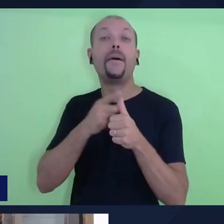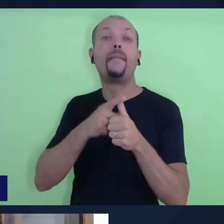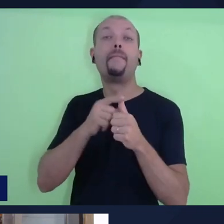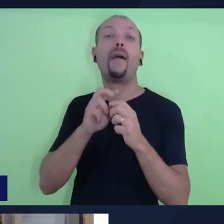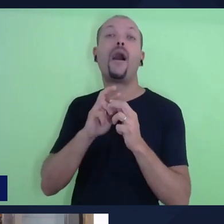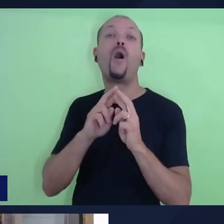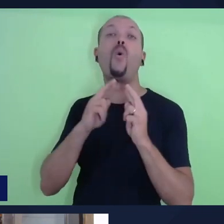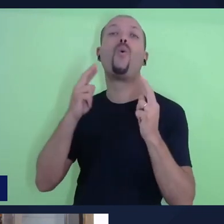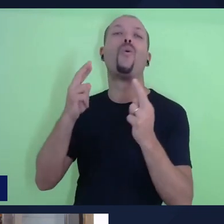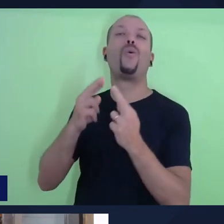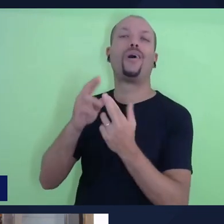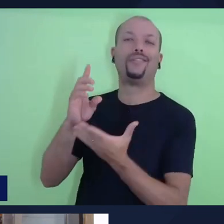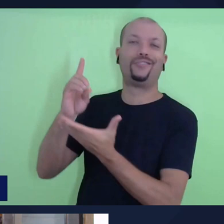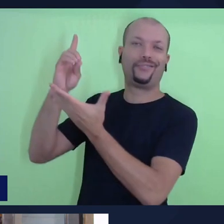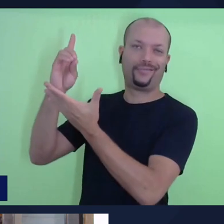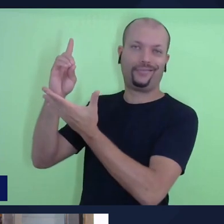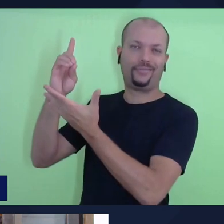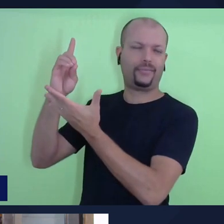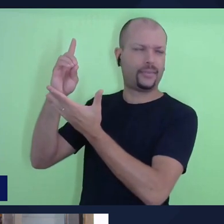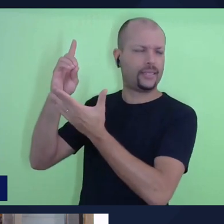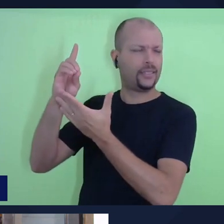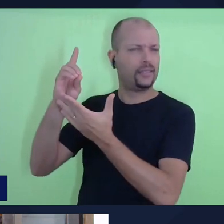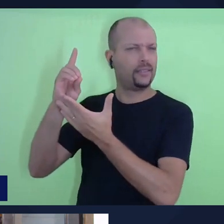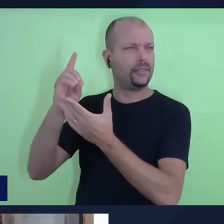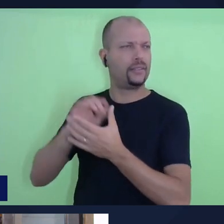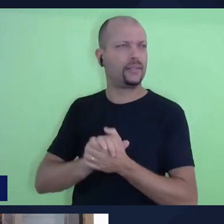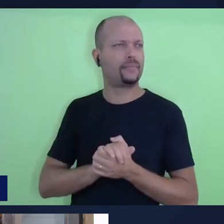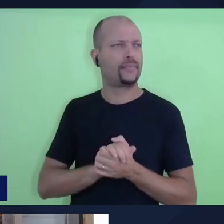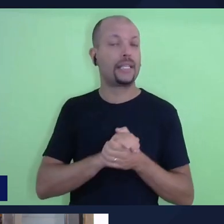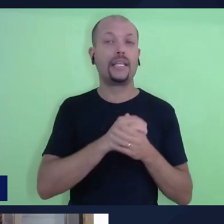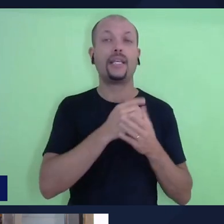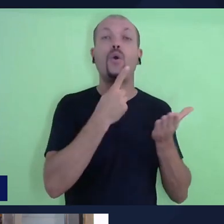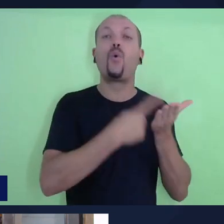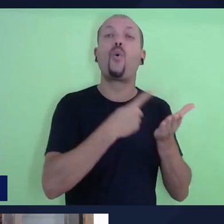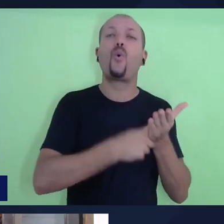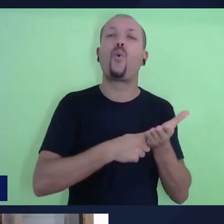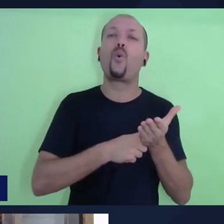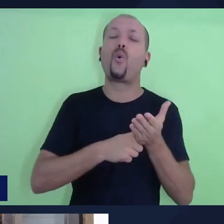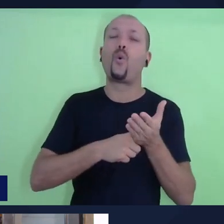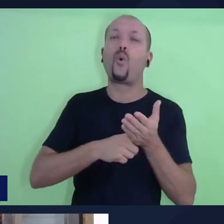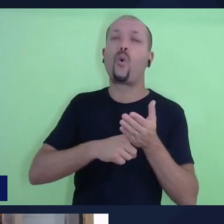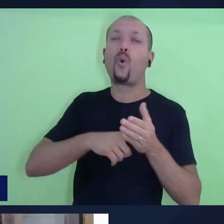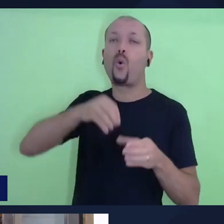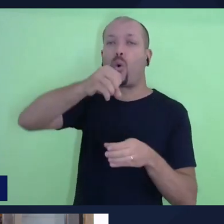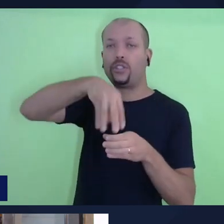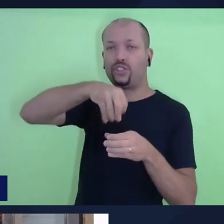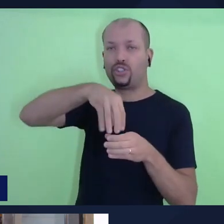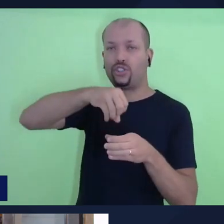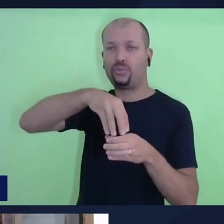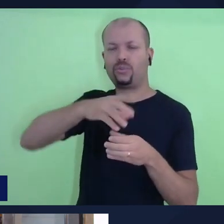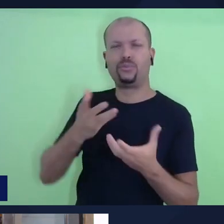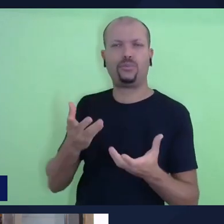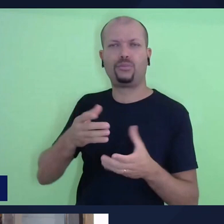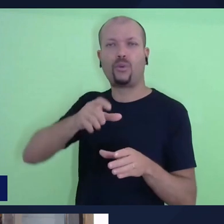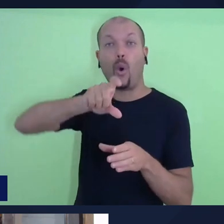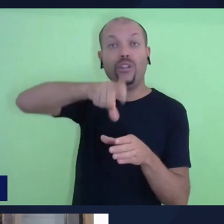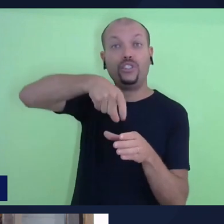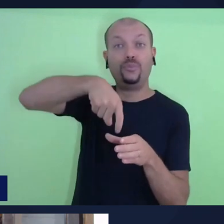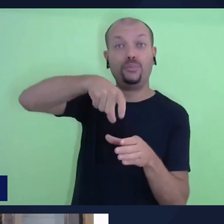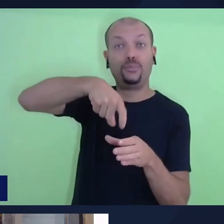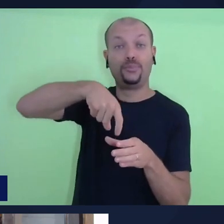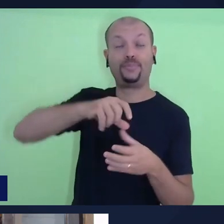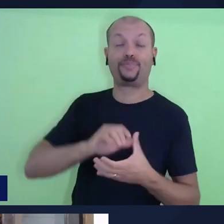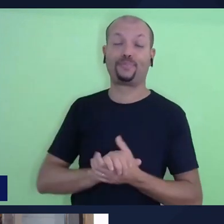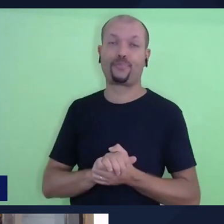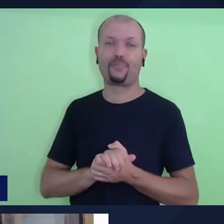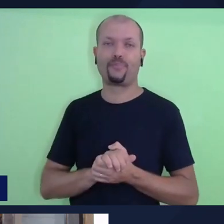e o que isso tem a ver com o pacto do dízimo? Vamos falar sobre o dízimo numa outra lição, mas uma introdução, qual a